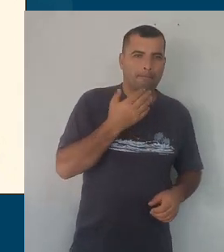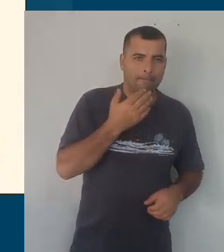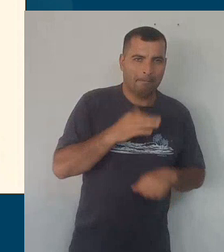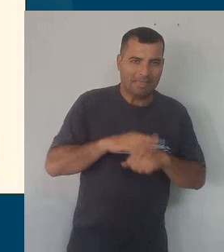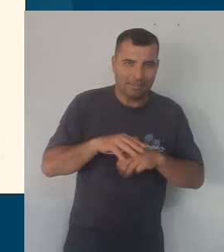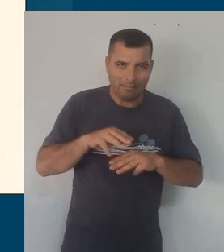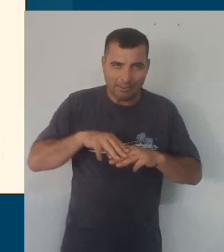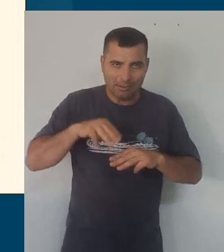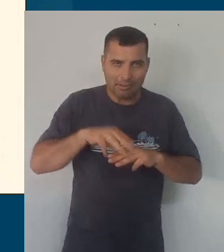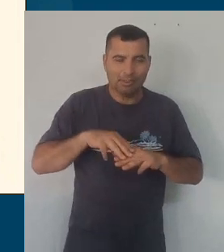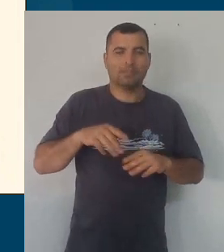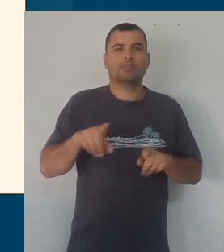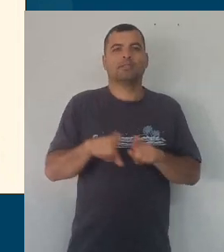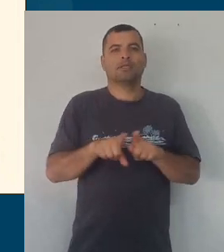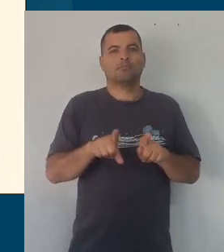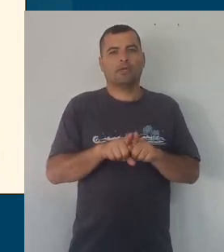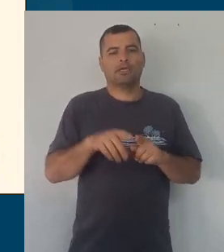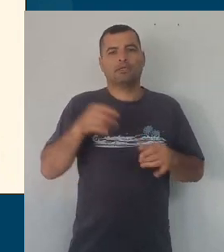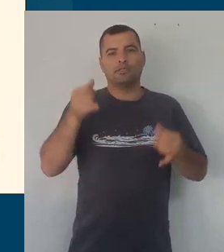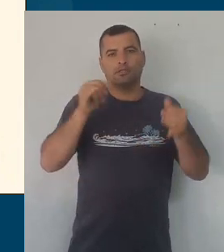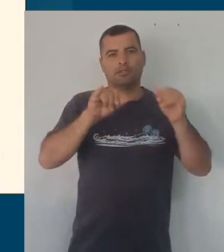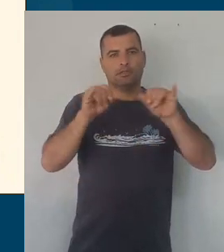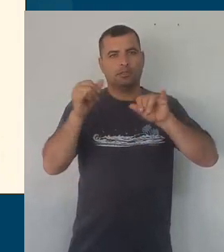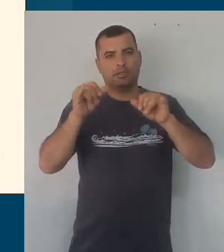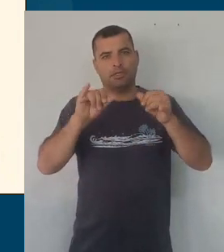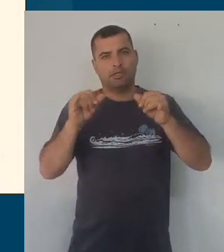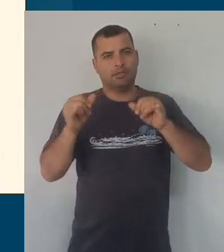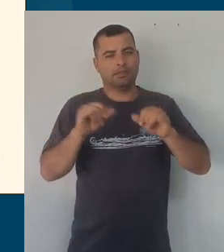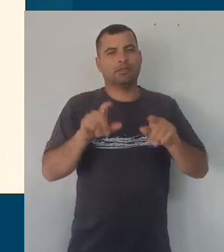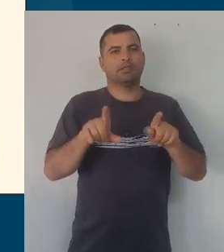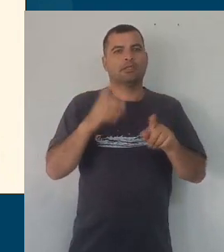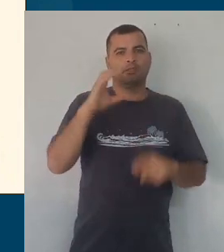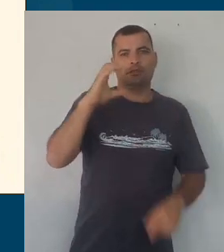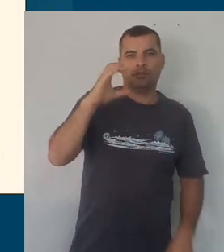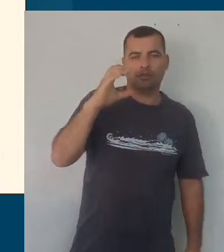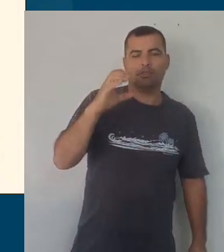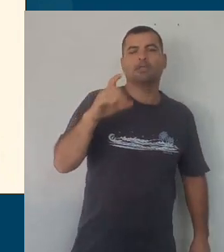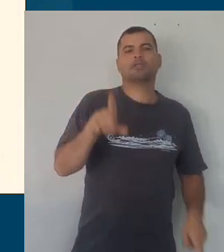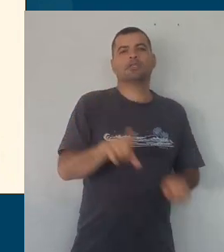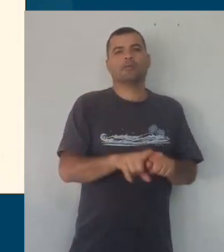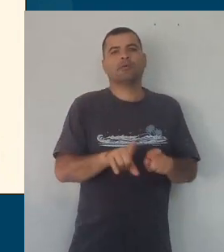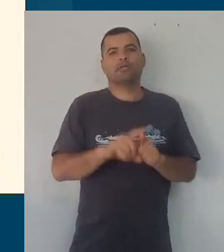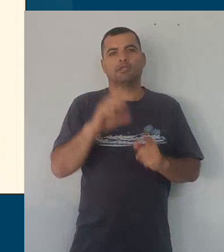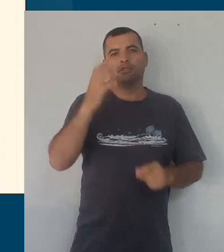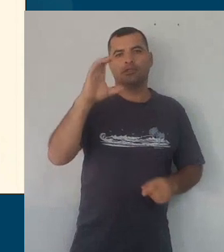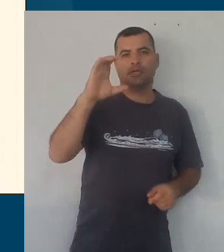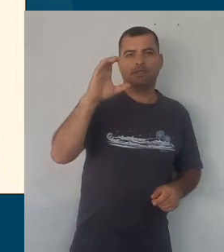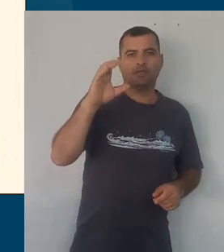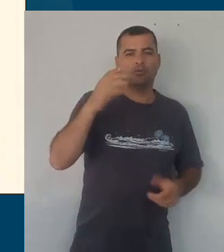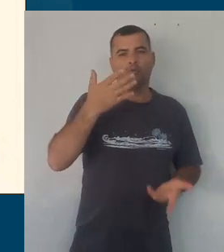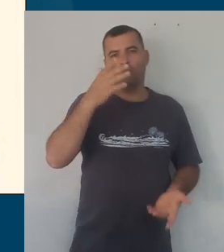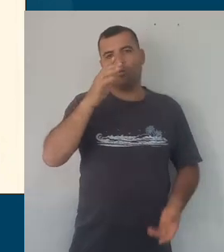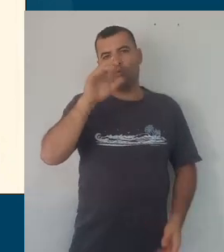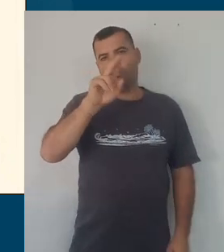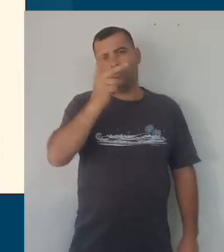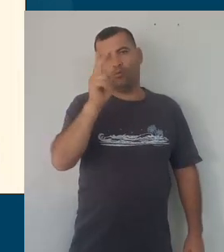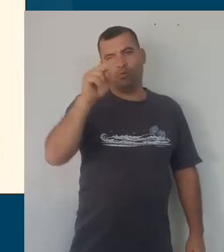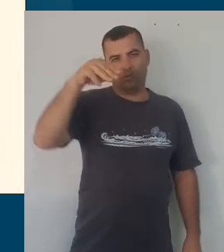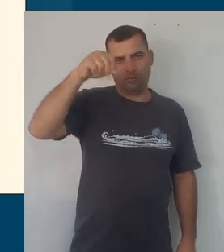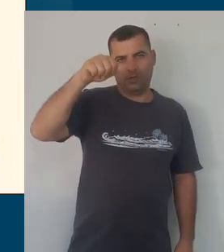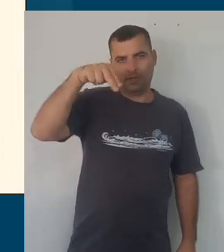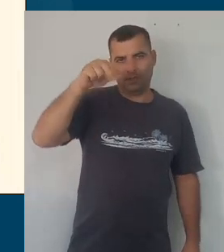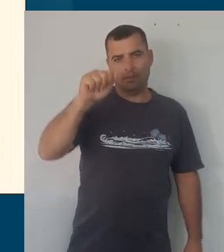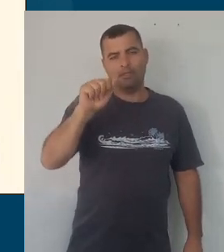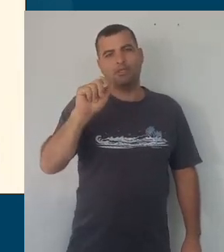é também componente, ciências e as ciências humanas envolvendo os componentes de história e de geografia.